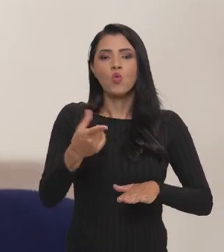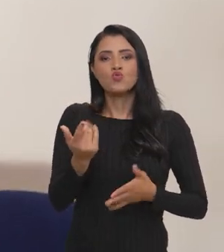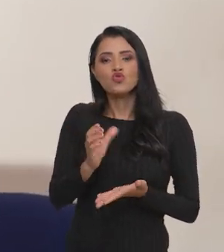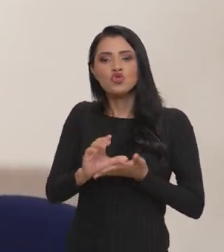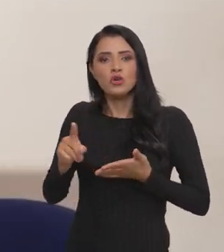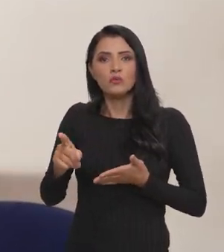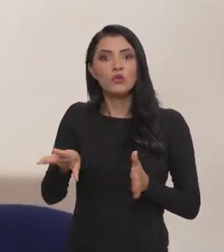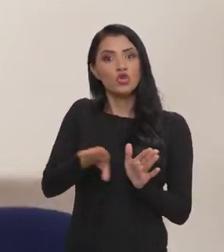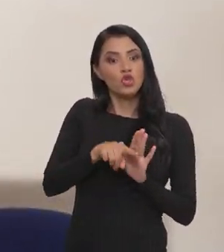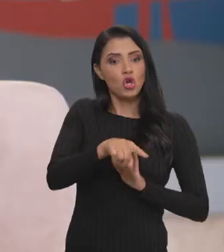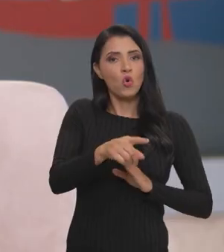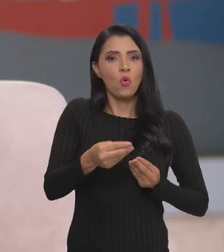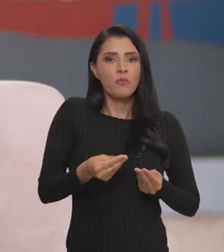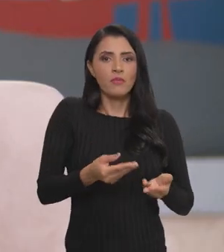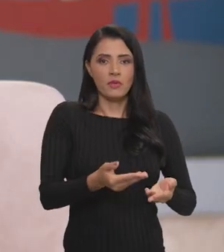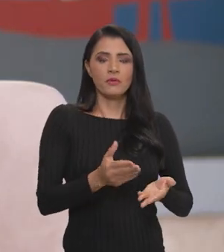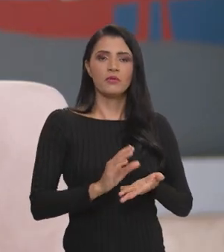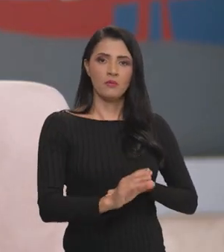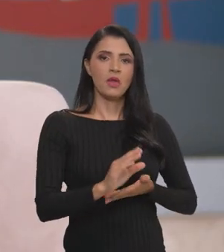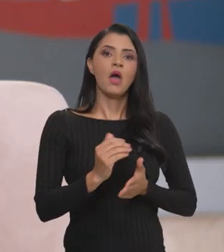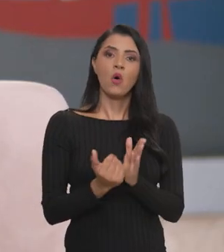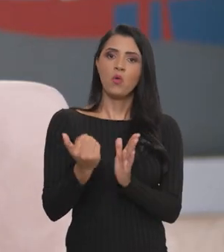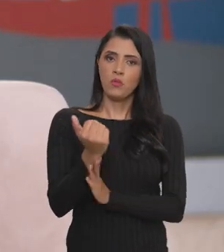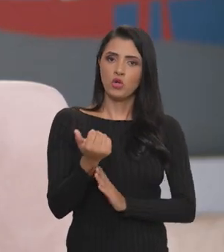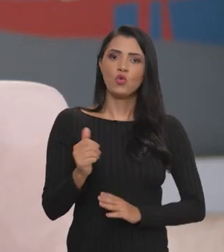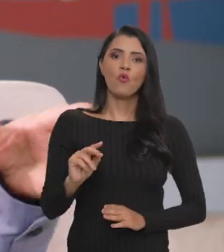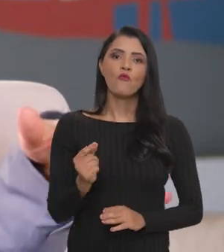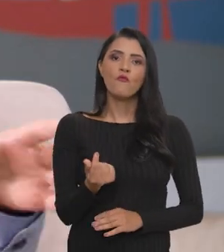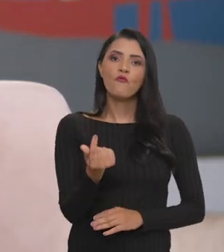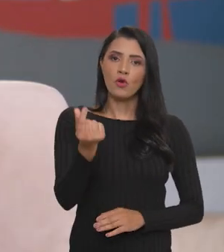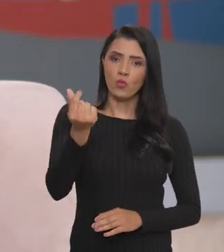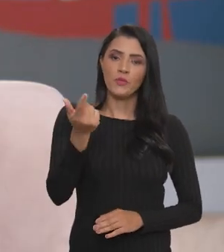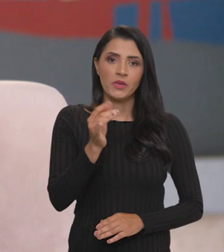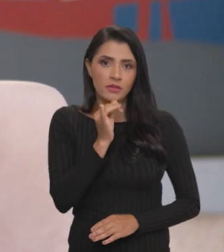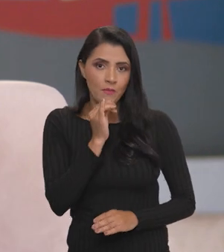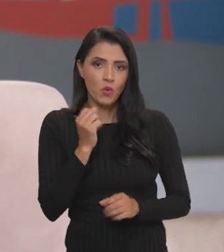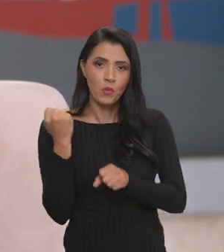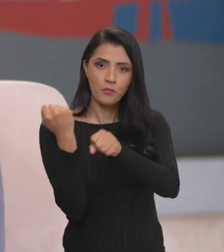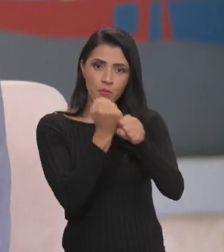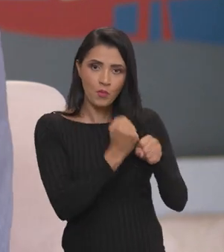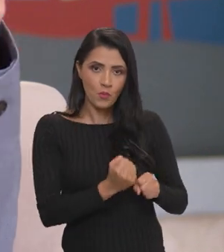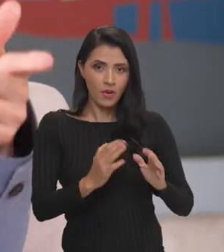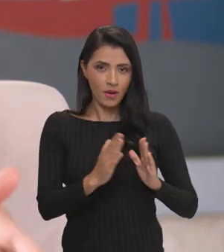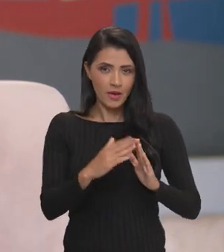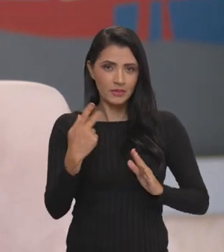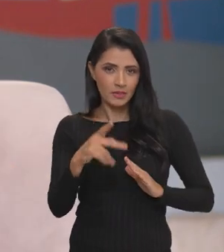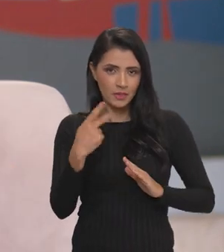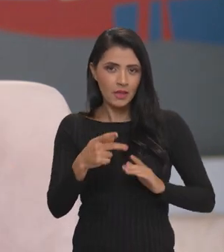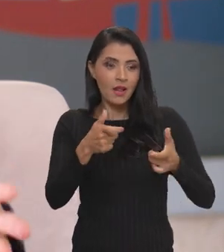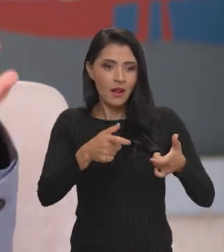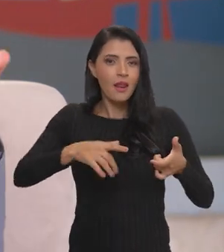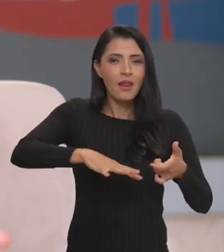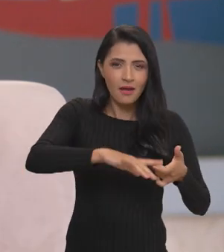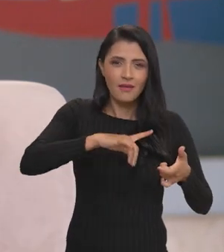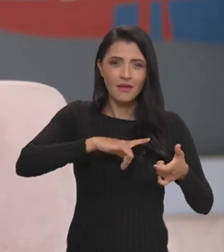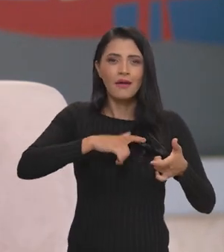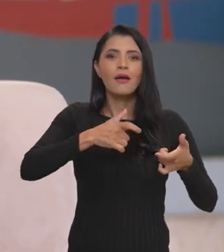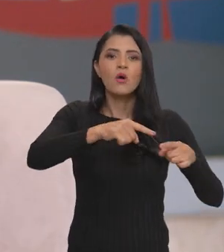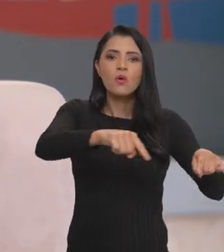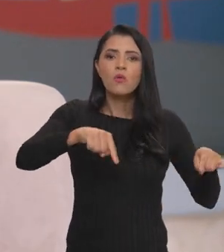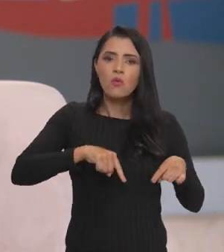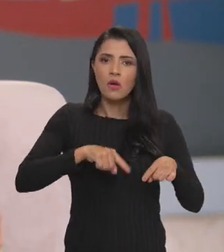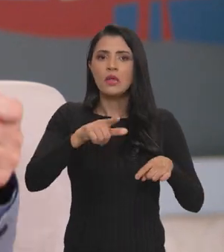agricultor vai receber assim que ele chega. E a gente aumentou muito os valores. Então, para uma casinha, para poder construir a sua casa naquela